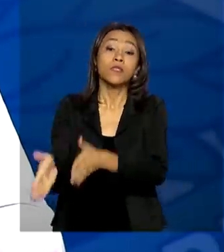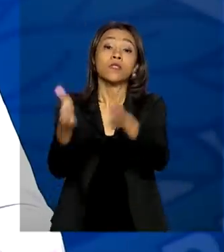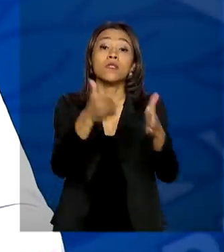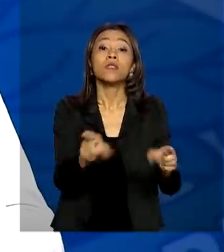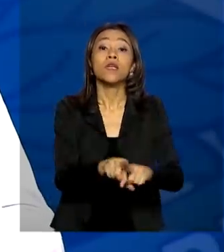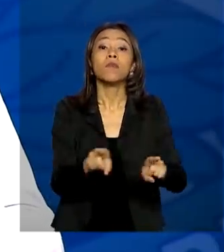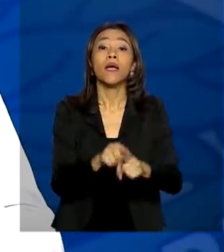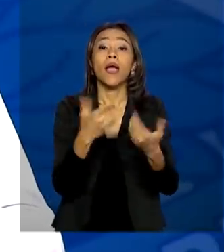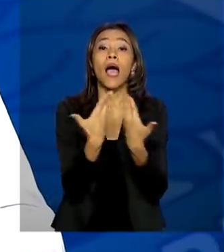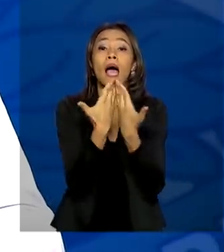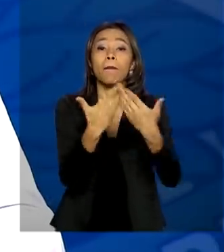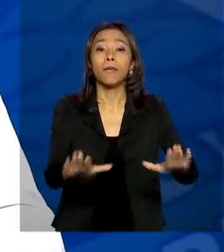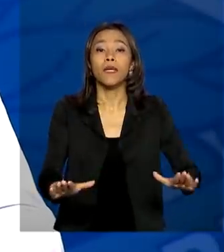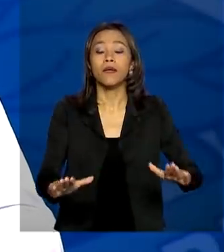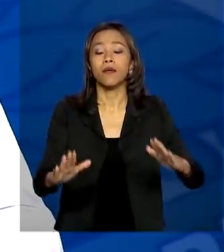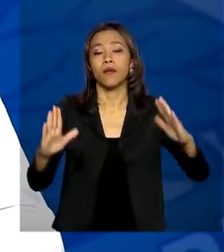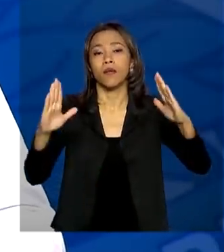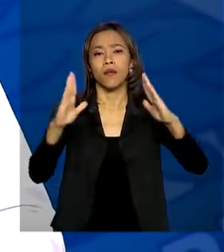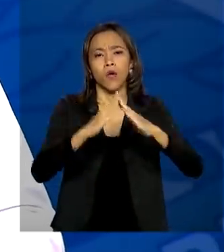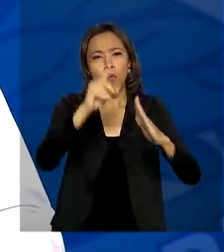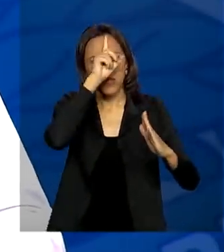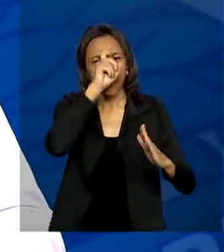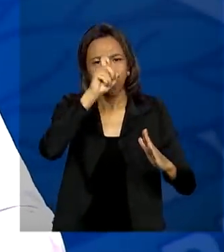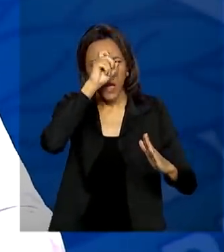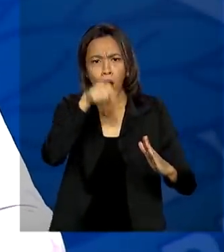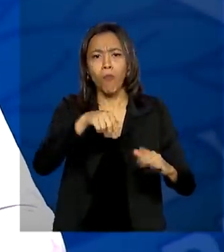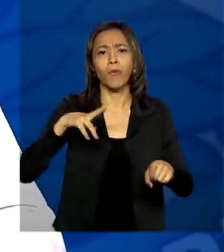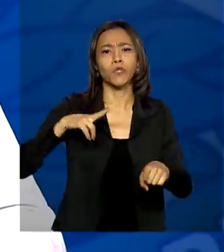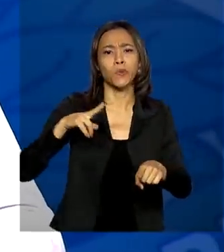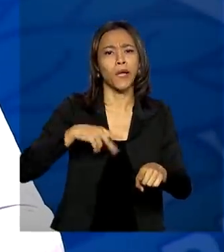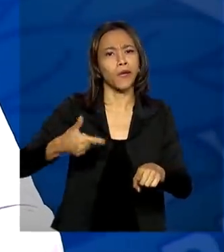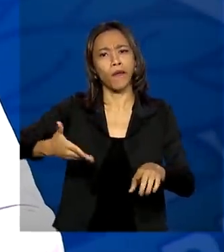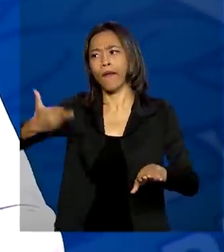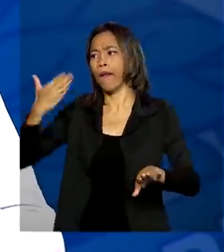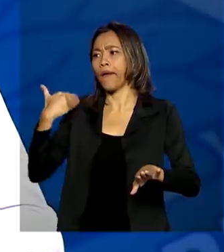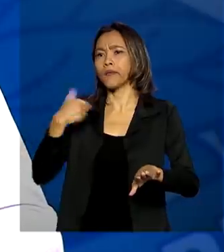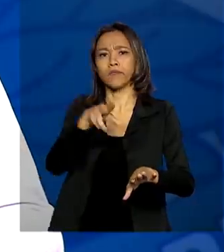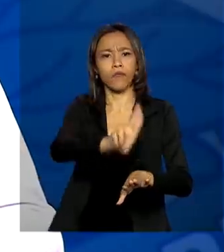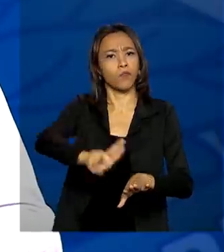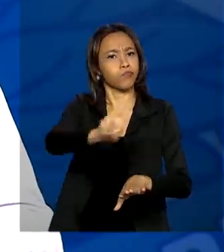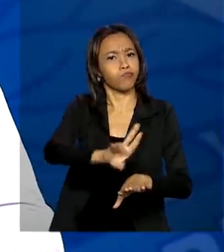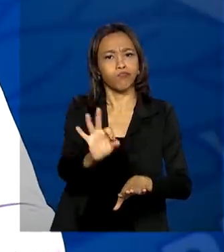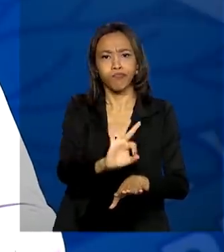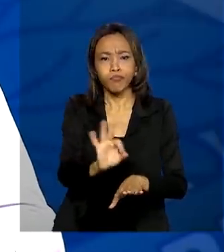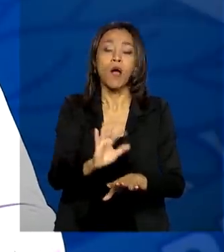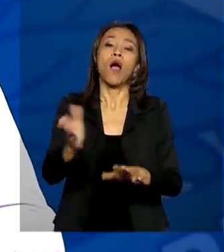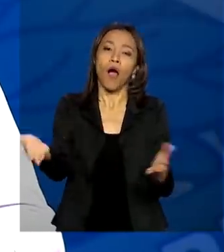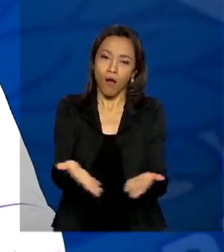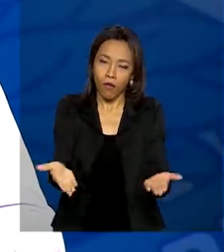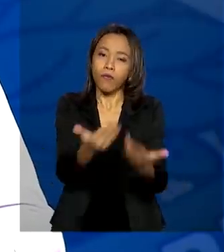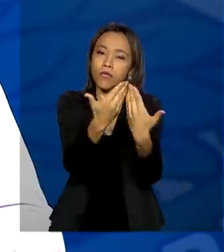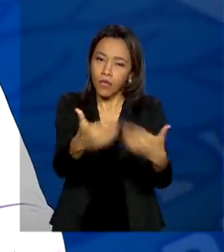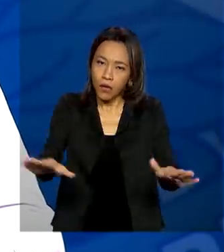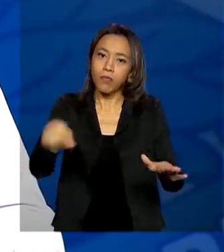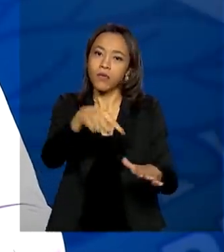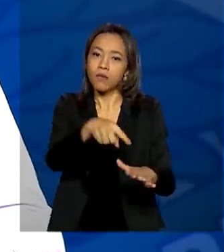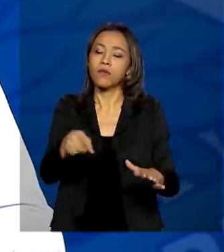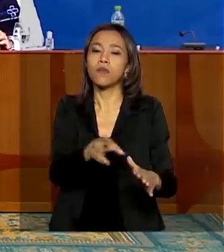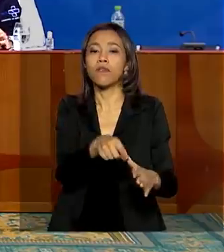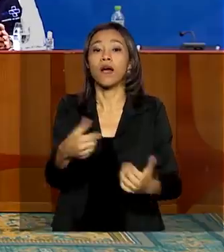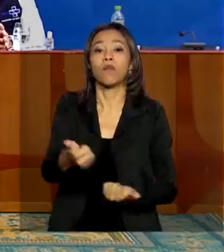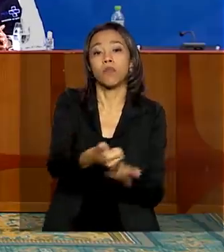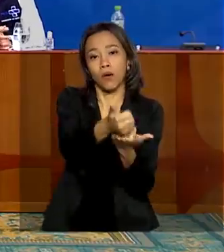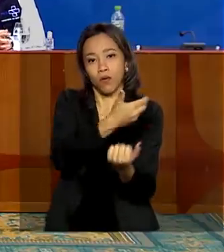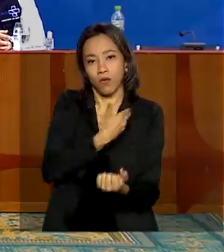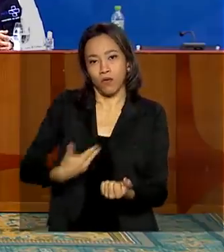privado, que era um hospital da Unimed, que não estava sendo utilizado, que também ficará à disposição do Sistema Único de Saúde.